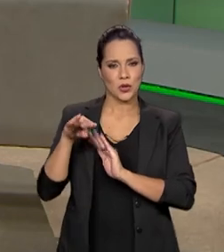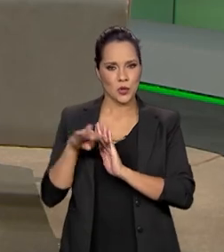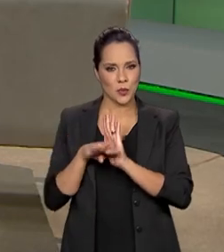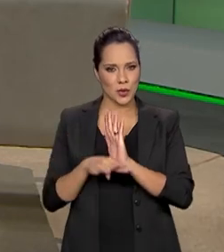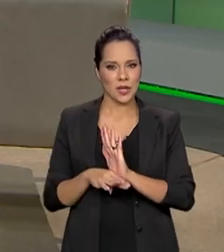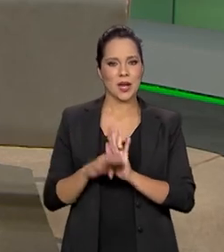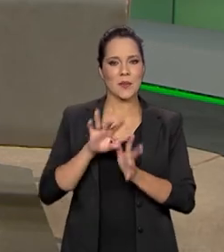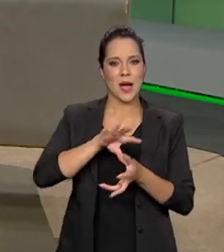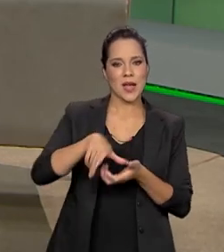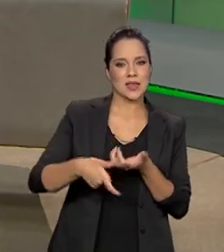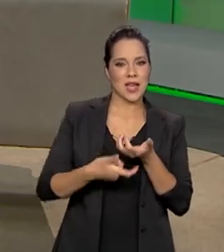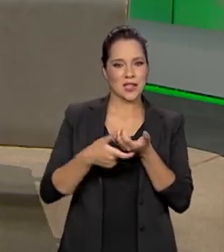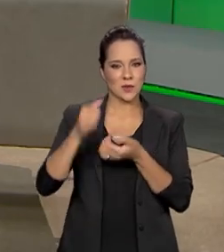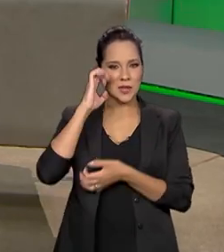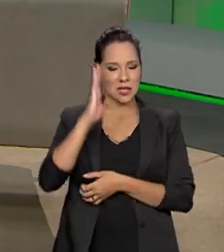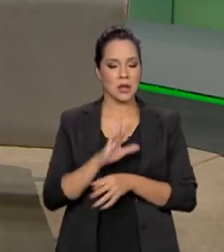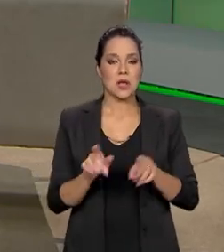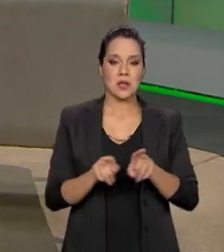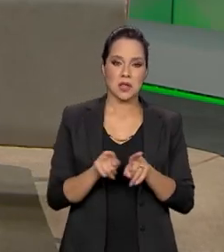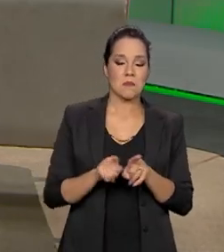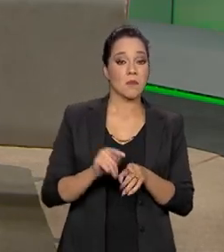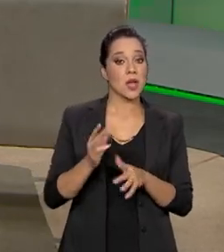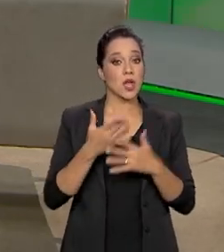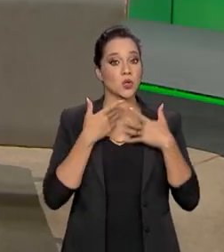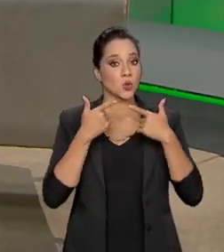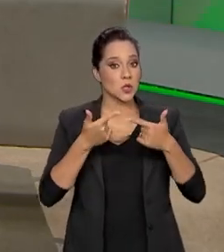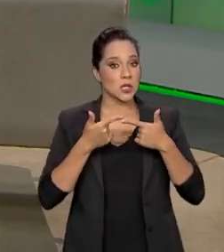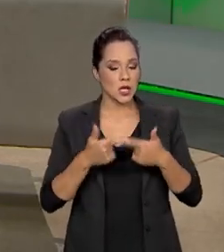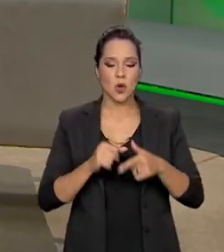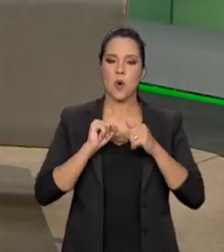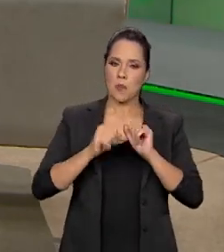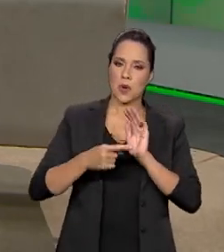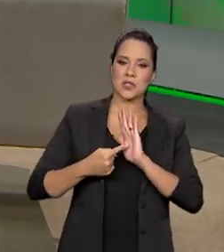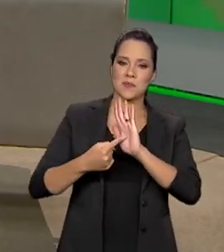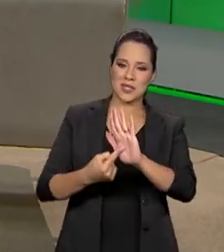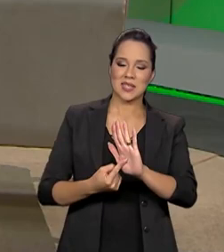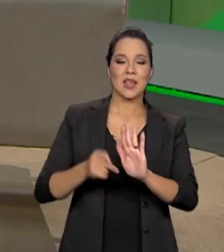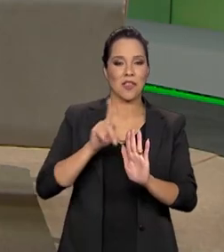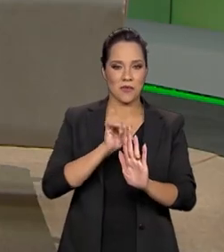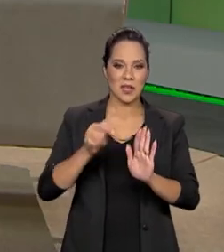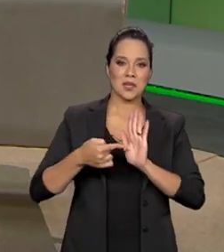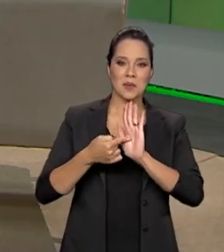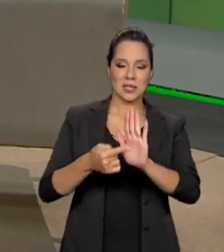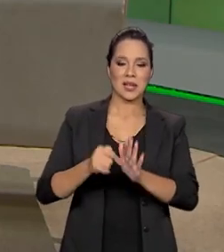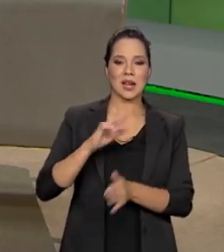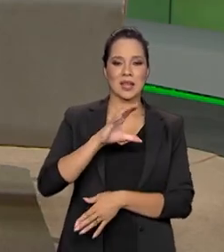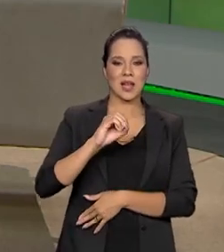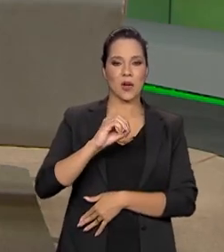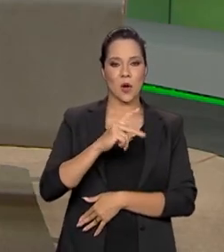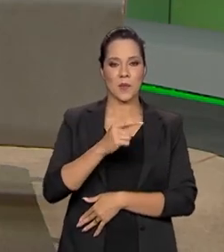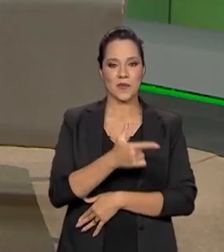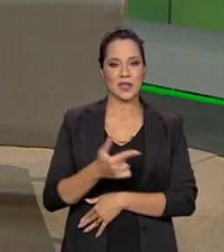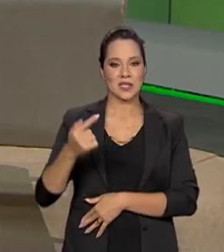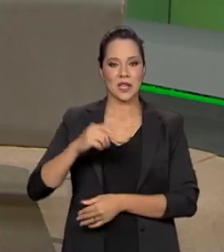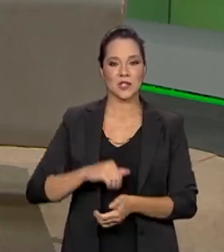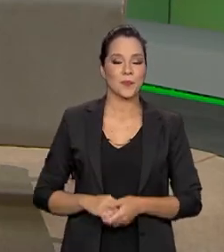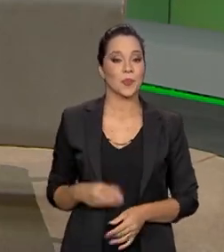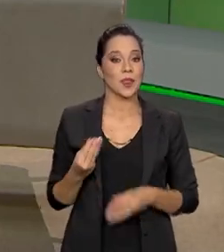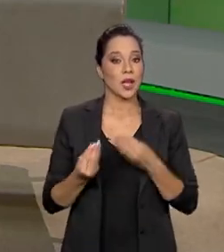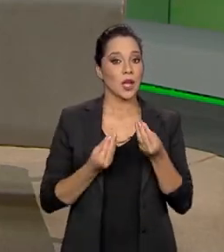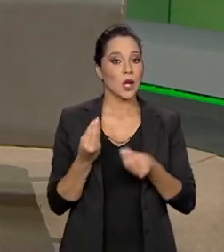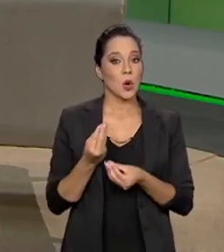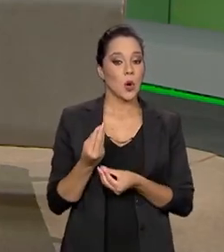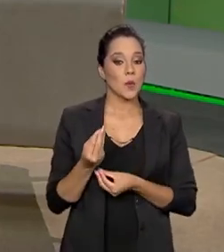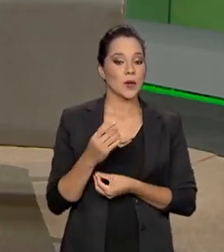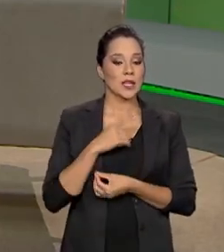Antártico Brasileiro, que também é um case de sucesso que pode ser apresentado, vai ser apresentado lá na COP27. E como que está